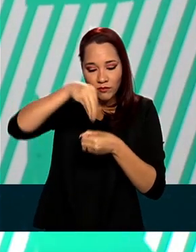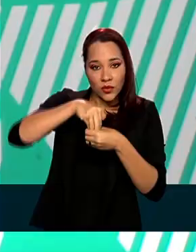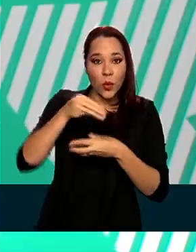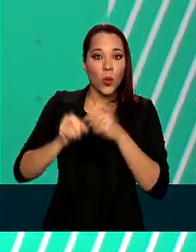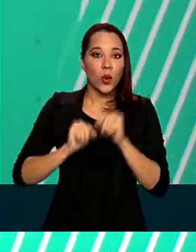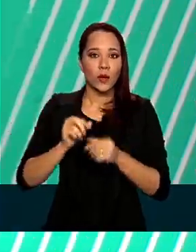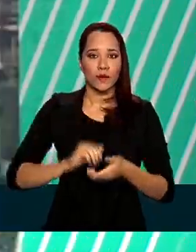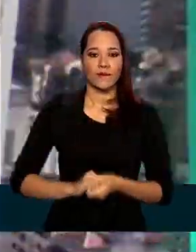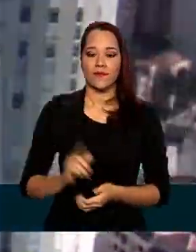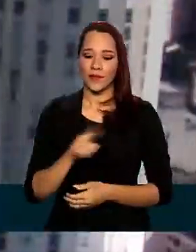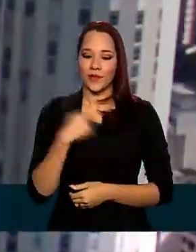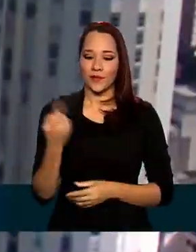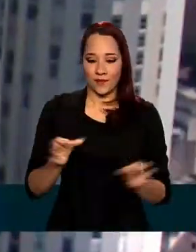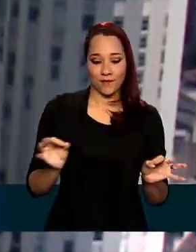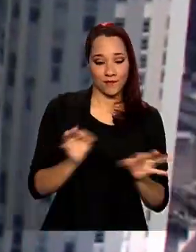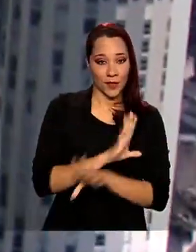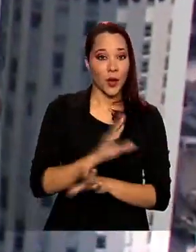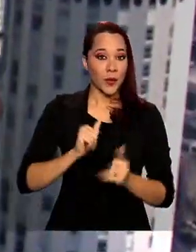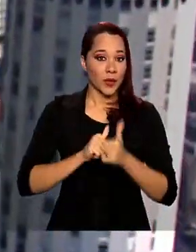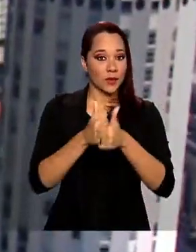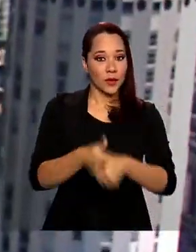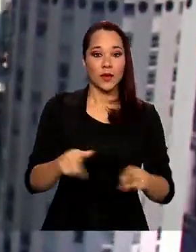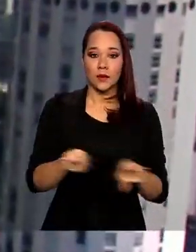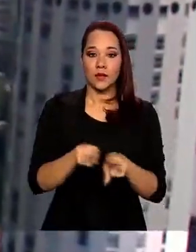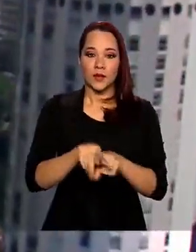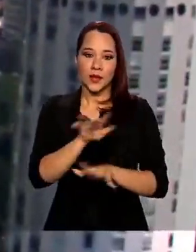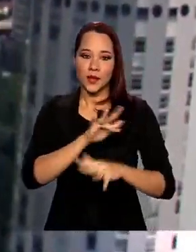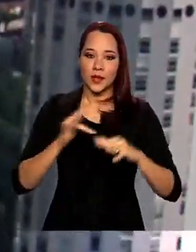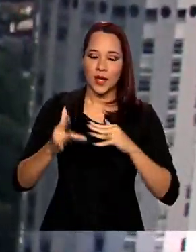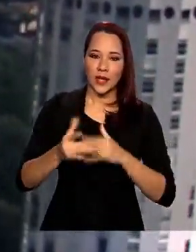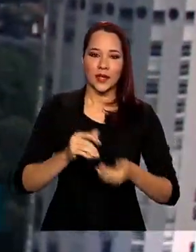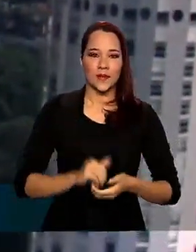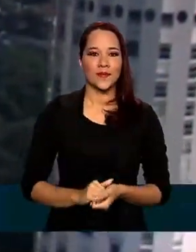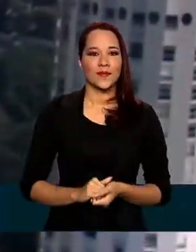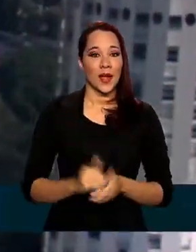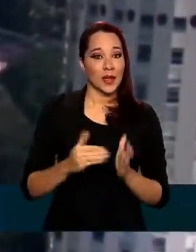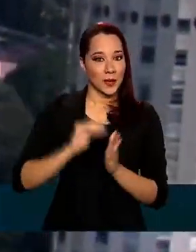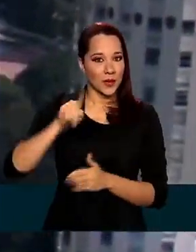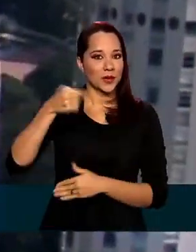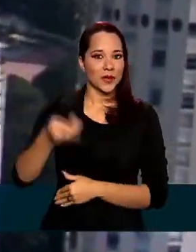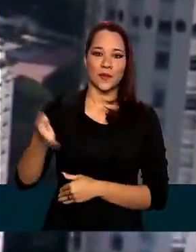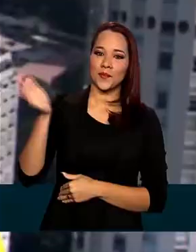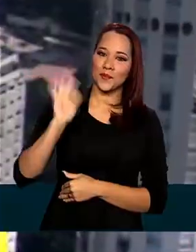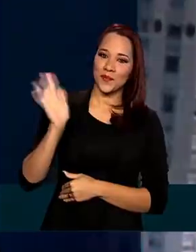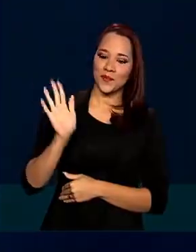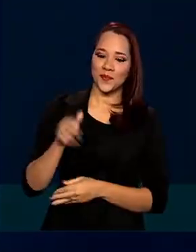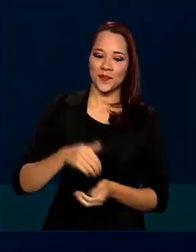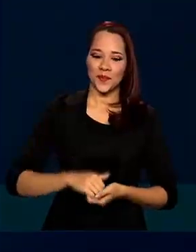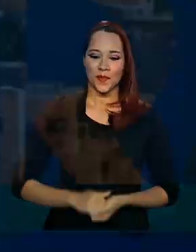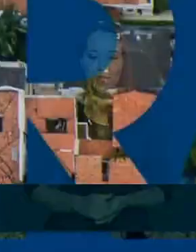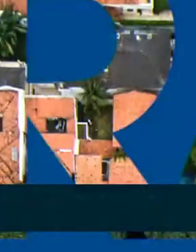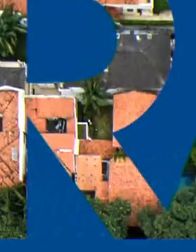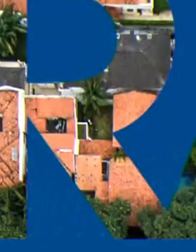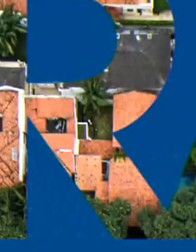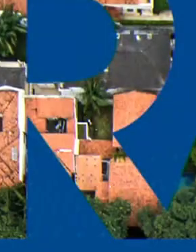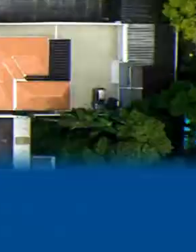A gente fica por aqui, você pode nos acompanhar também pelas redes sociais. Até a próxima edição. Tchau!